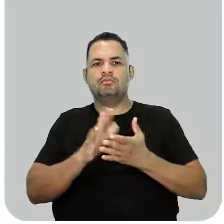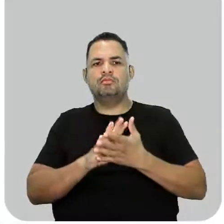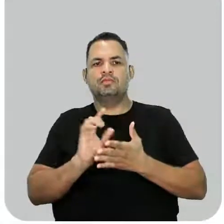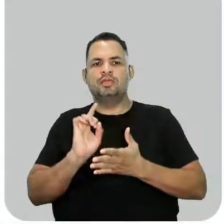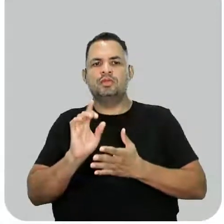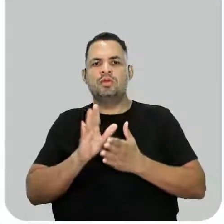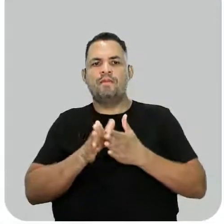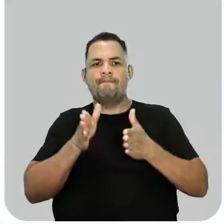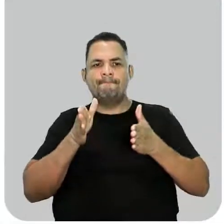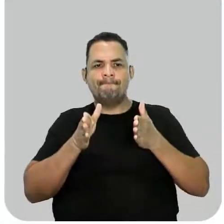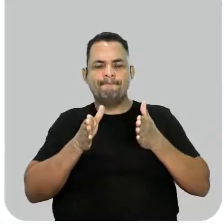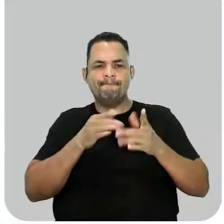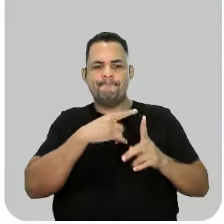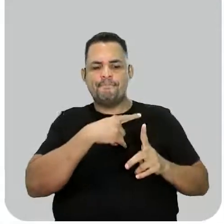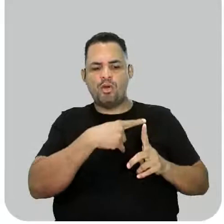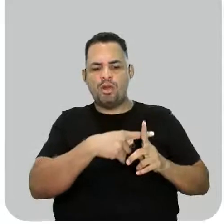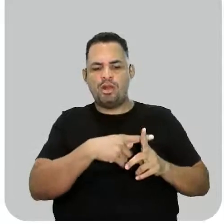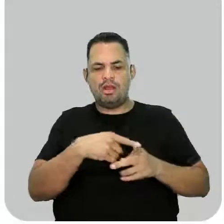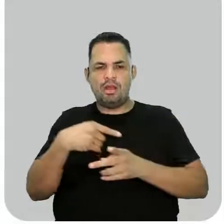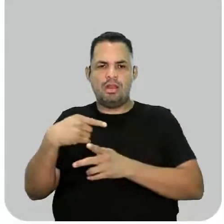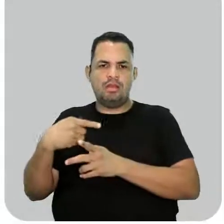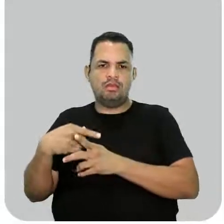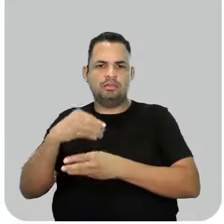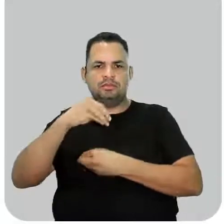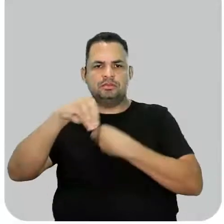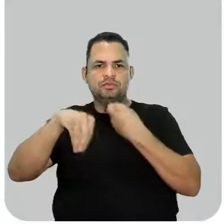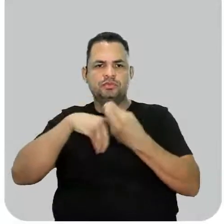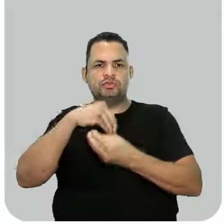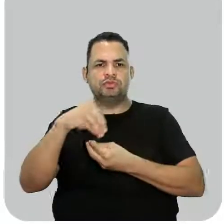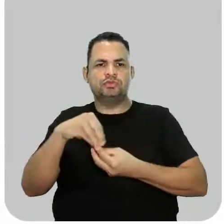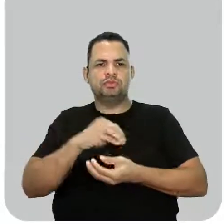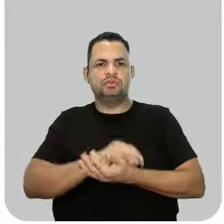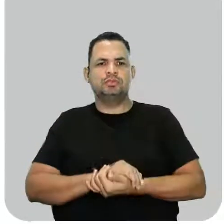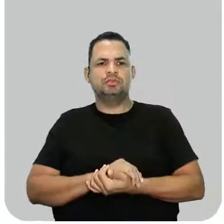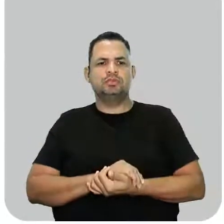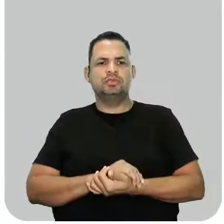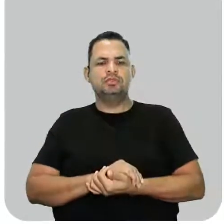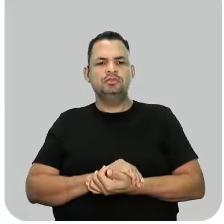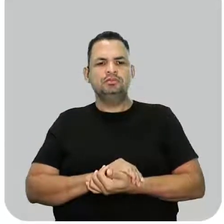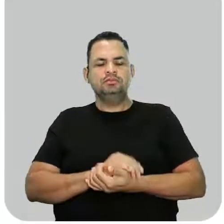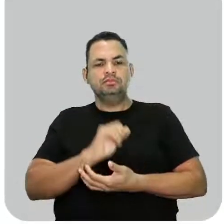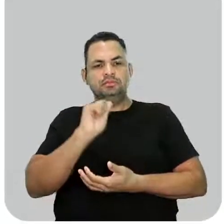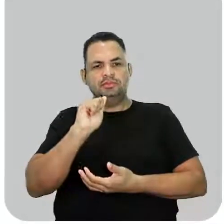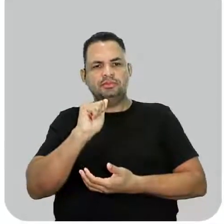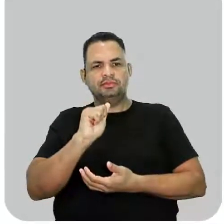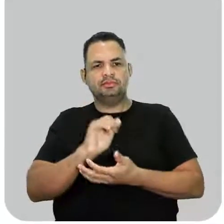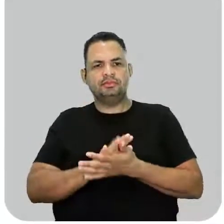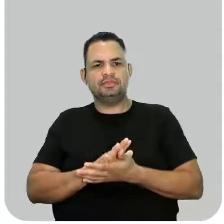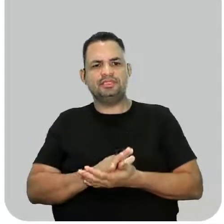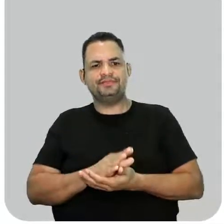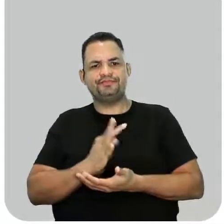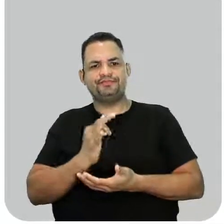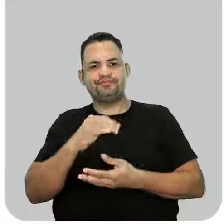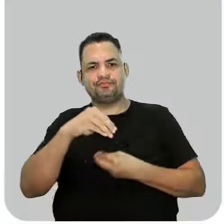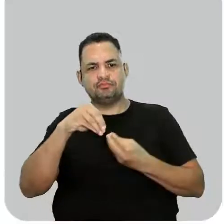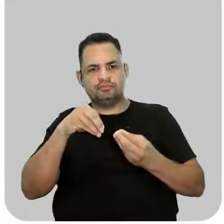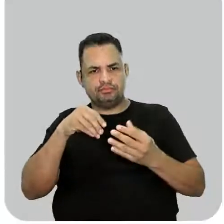apenas da polaridade das substâncias? Aí tem letra A, trituração,